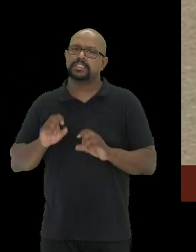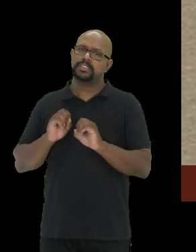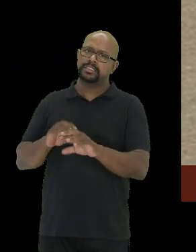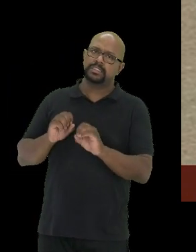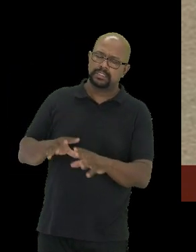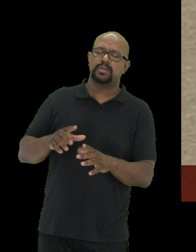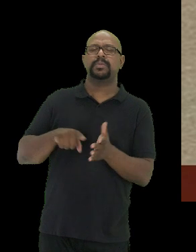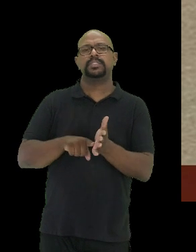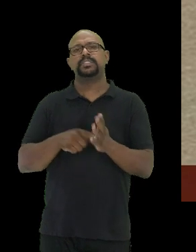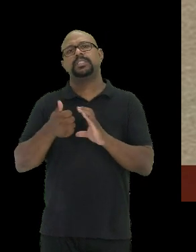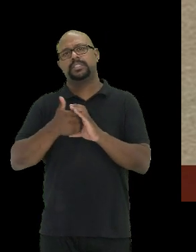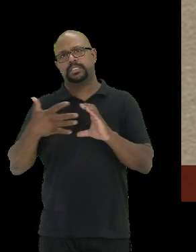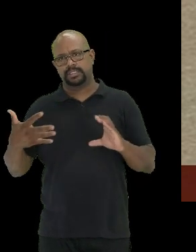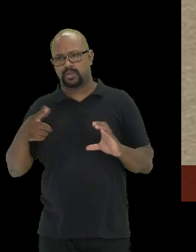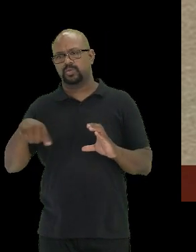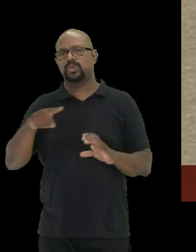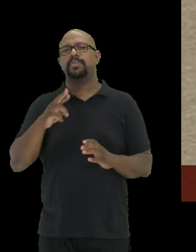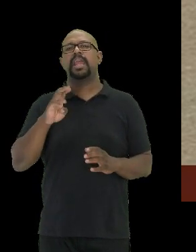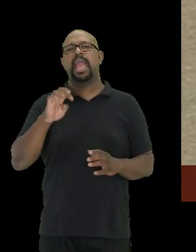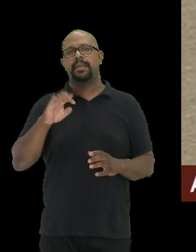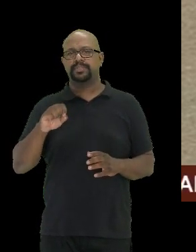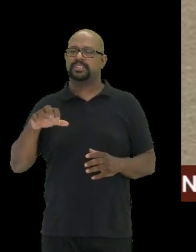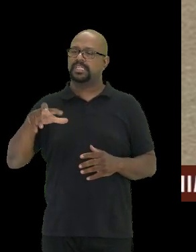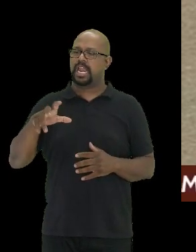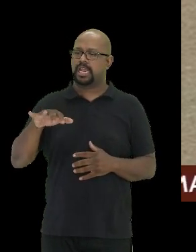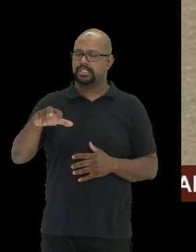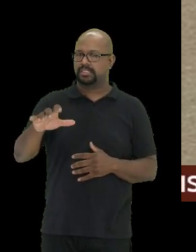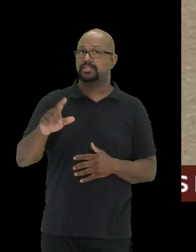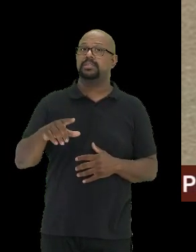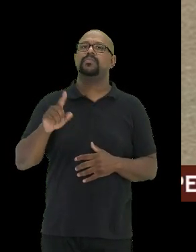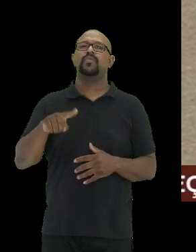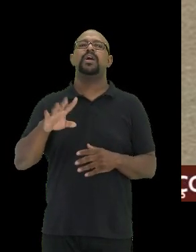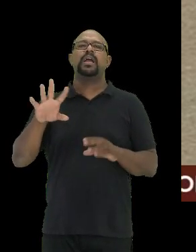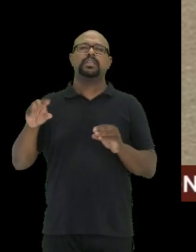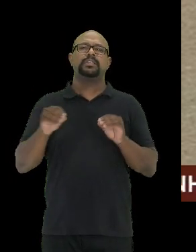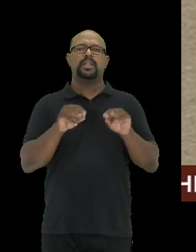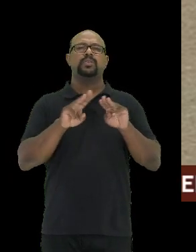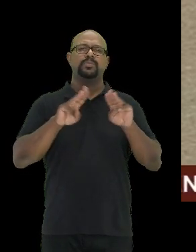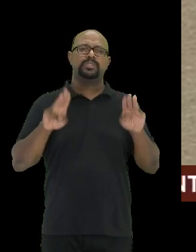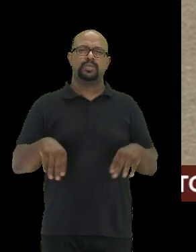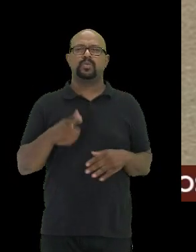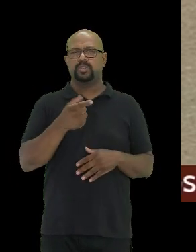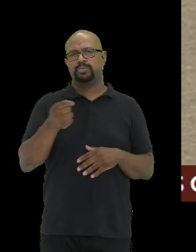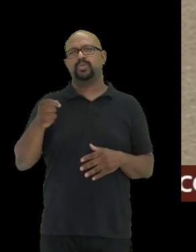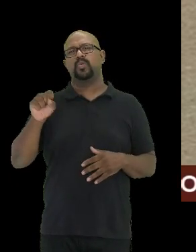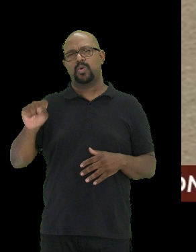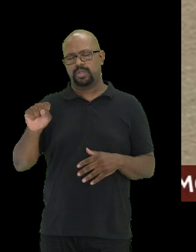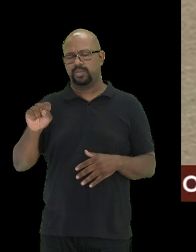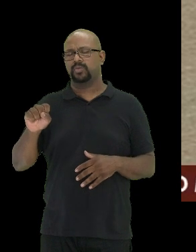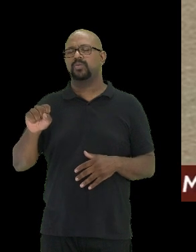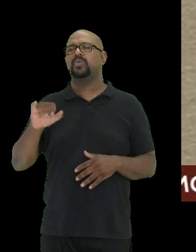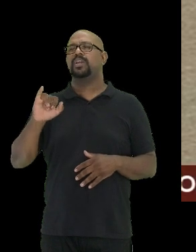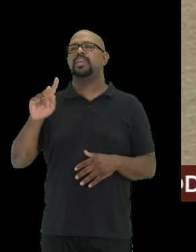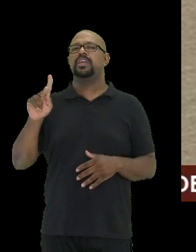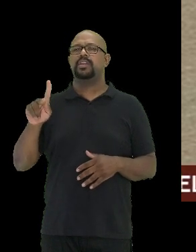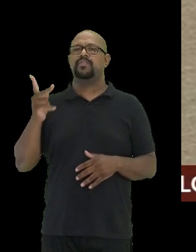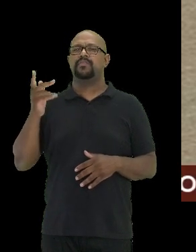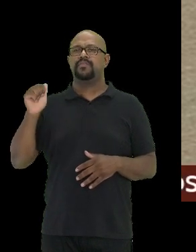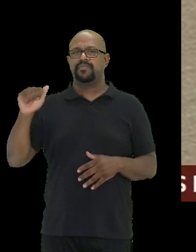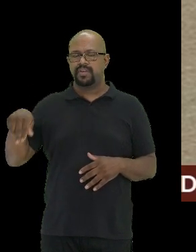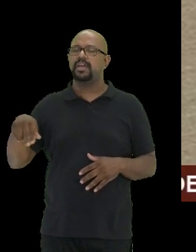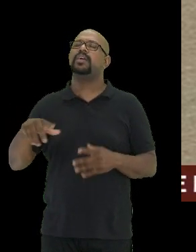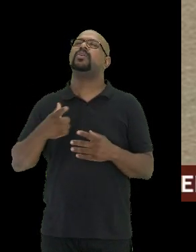extensão sobre répteis araclídeos, foi cadastrado como museu em 2008 do IFAM e em 2017